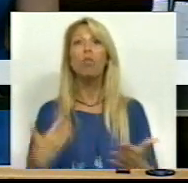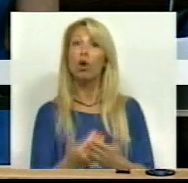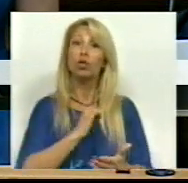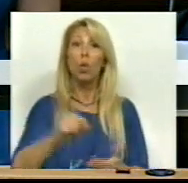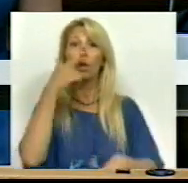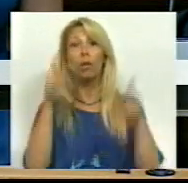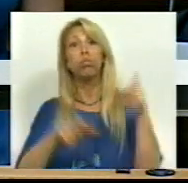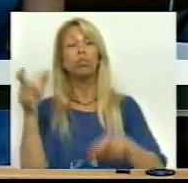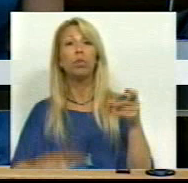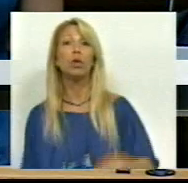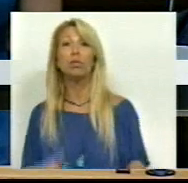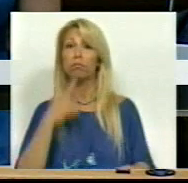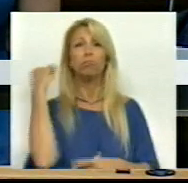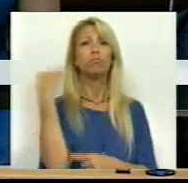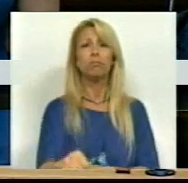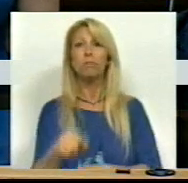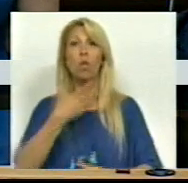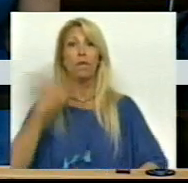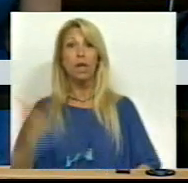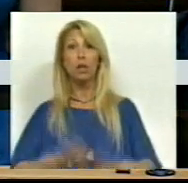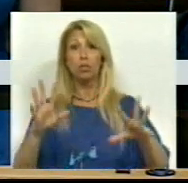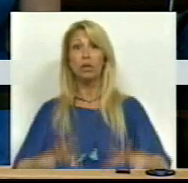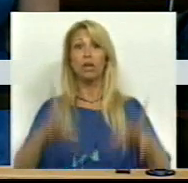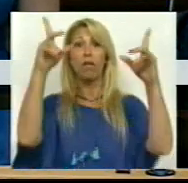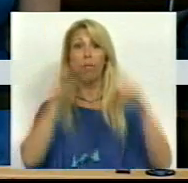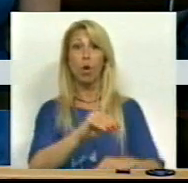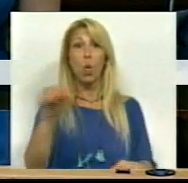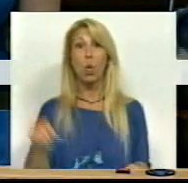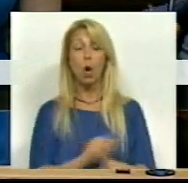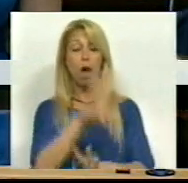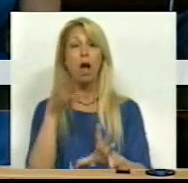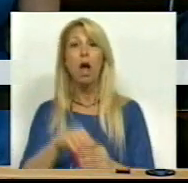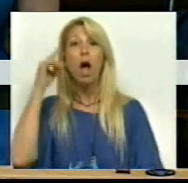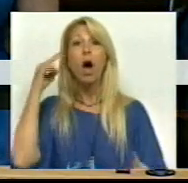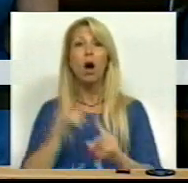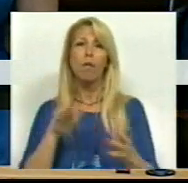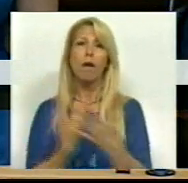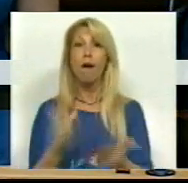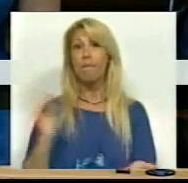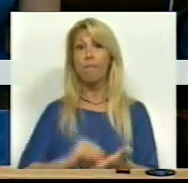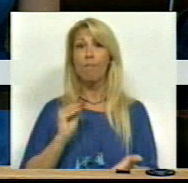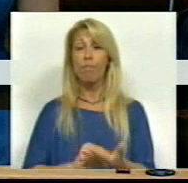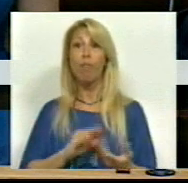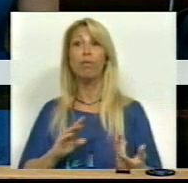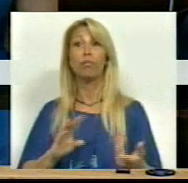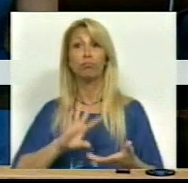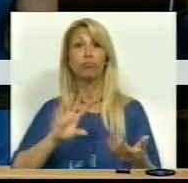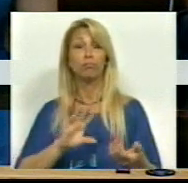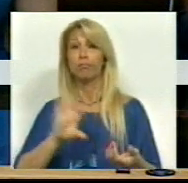populações, nega o direito ao desenvolvimento local, inserindo-se nos objetivos de empobrecimento do país e da